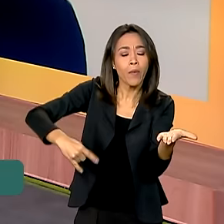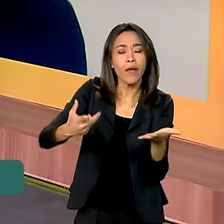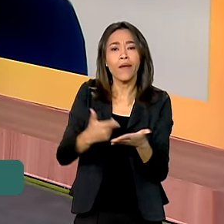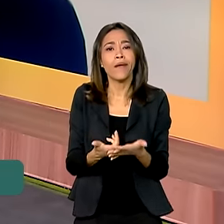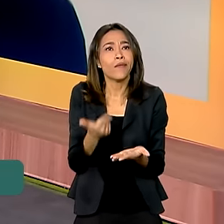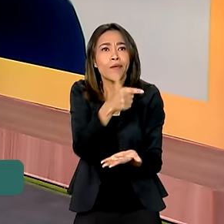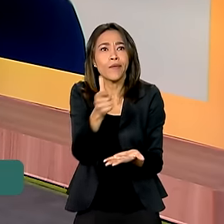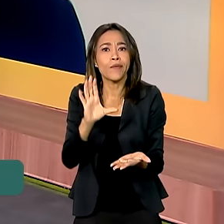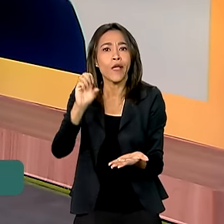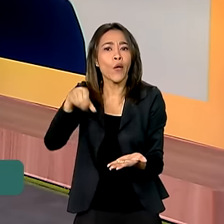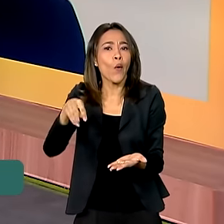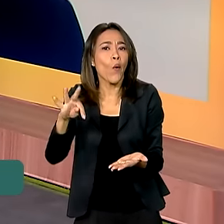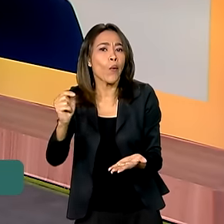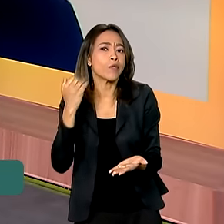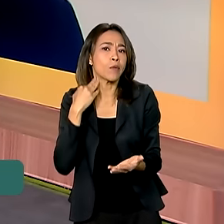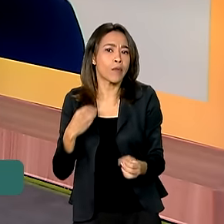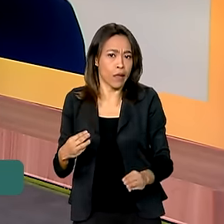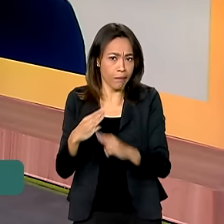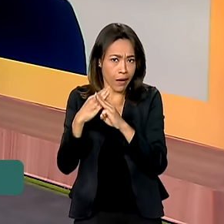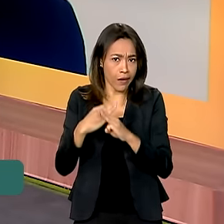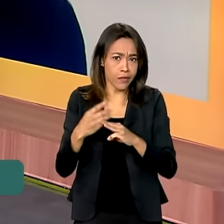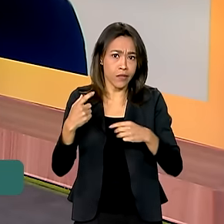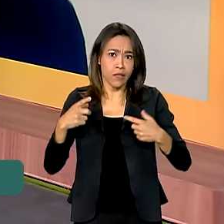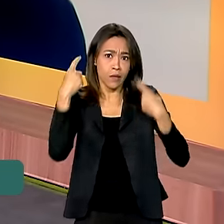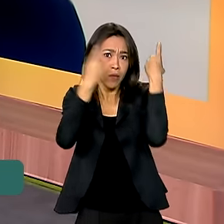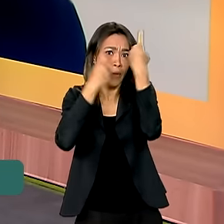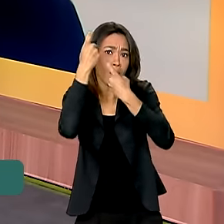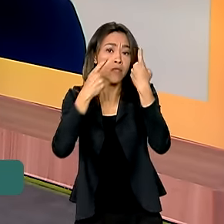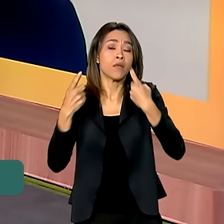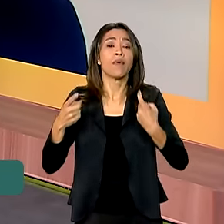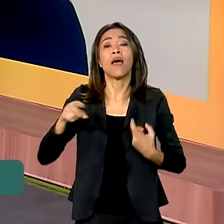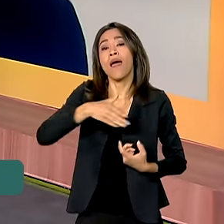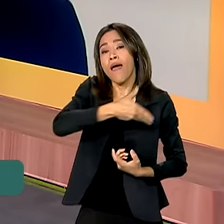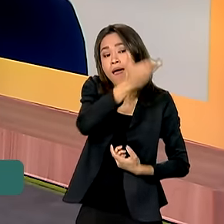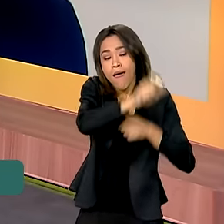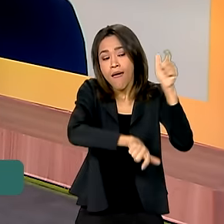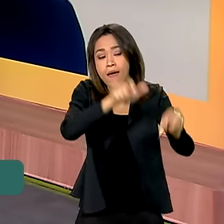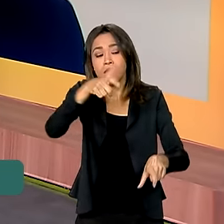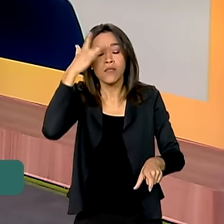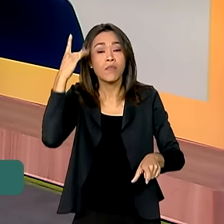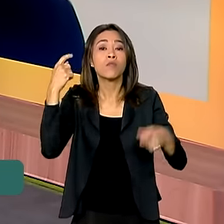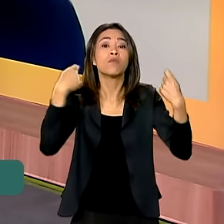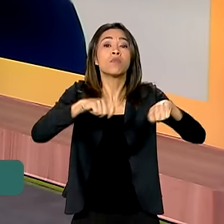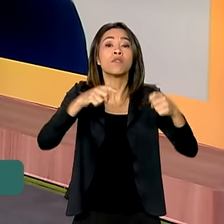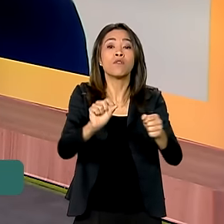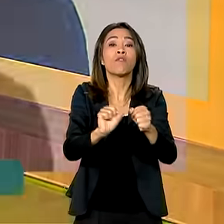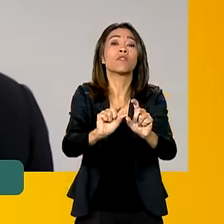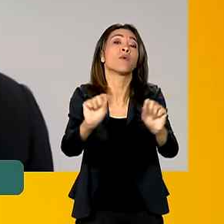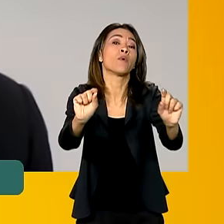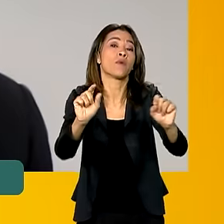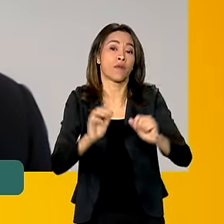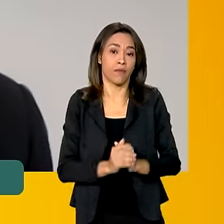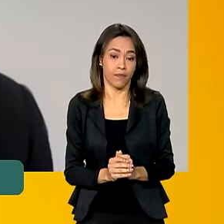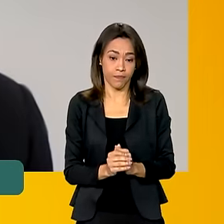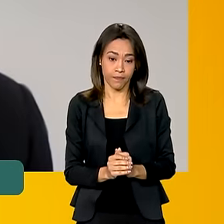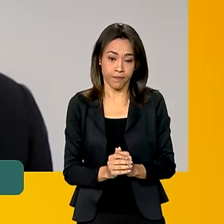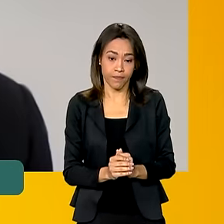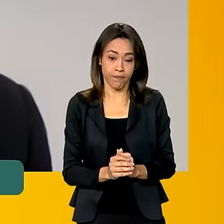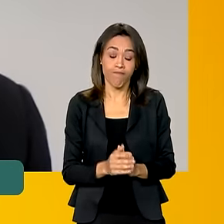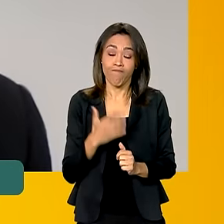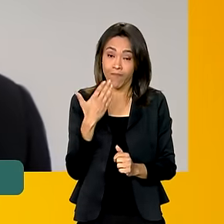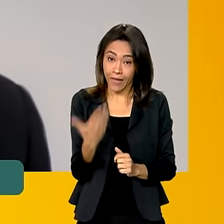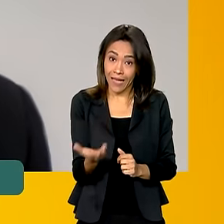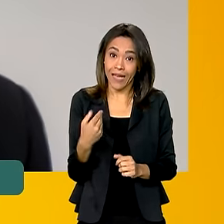na Caixa, há motivo para preocupação, o que essas pessoas precisam fazer imediatamente? A questão da